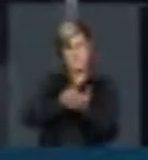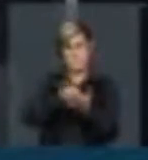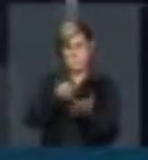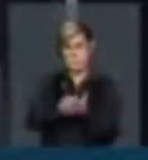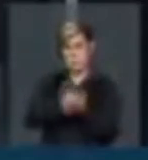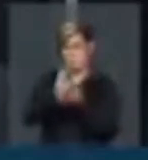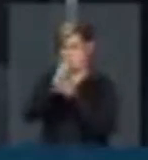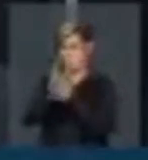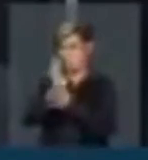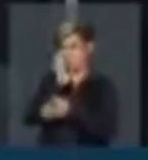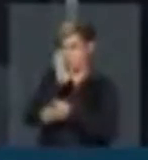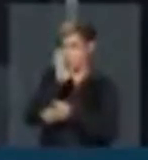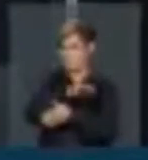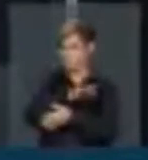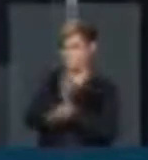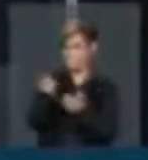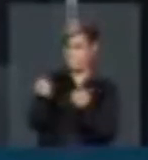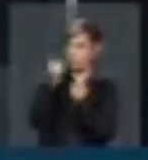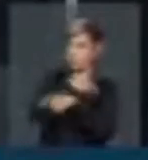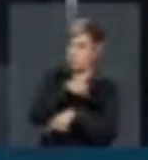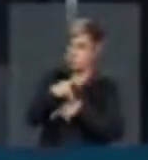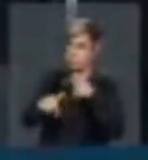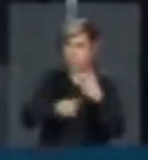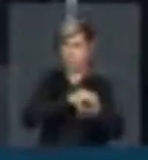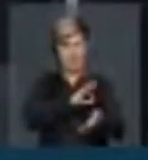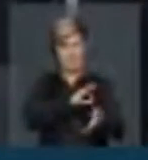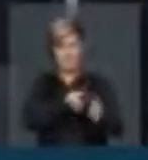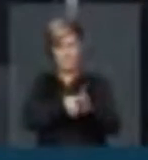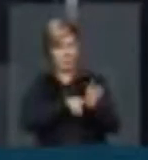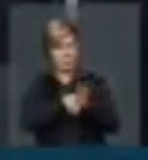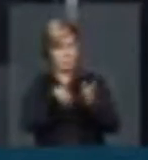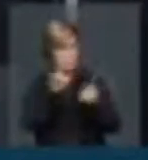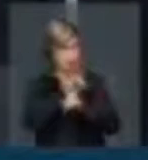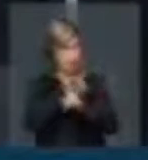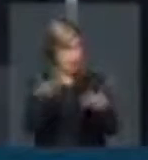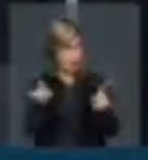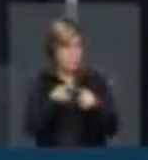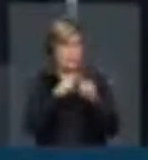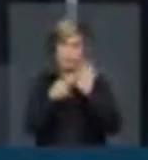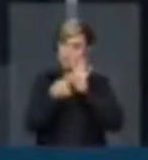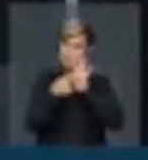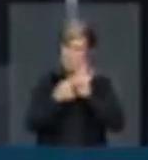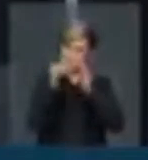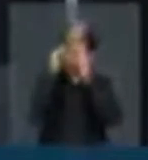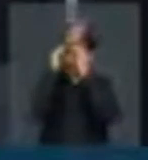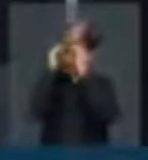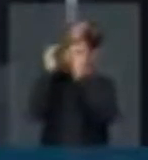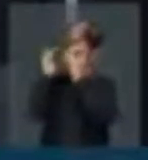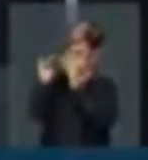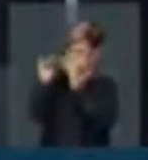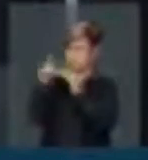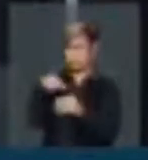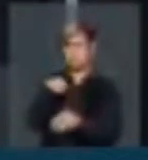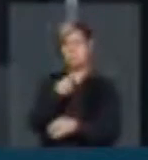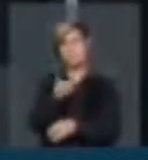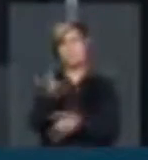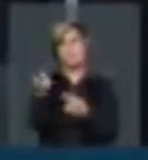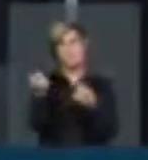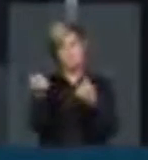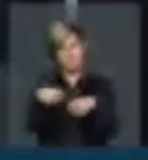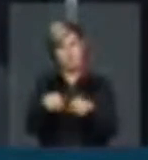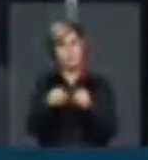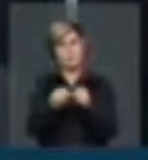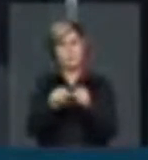deformações no trabalho da investigação policial, mas indica uma submissão que, queiramos ou não, pode fazê-lo.